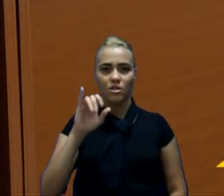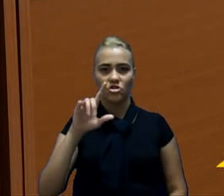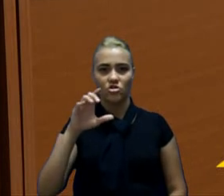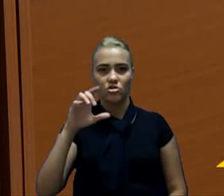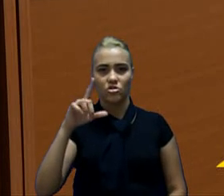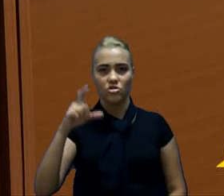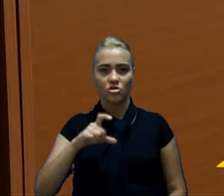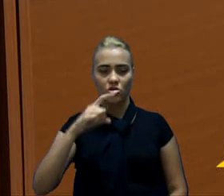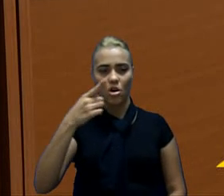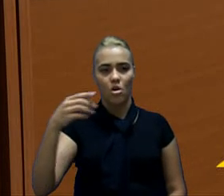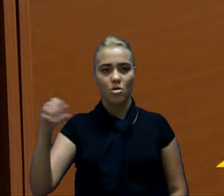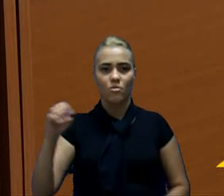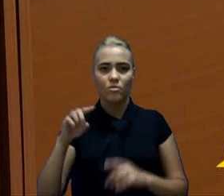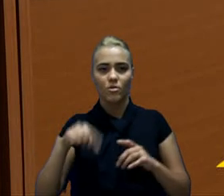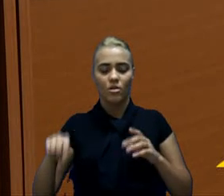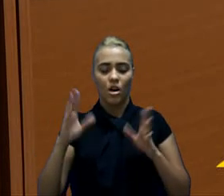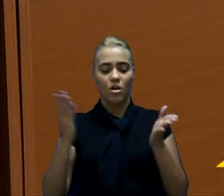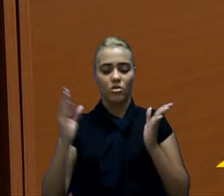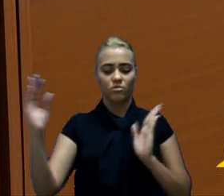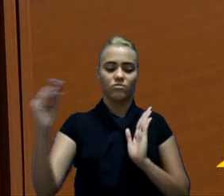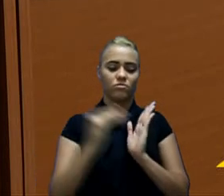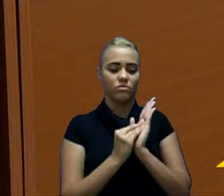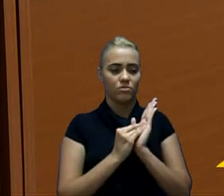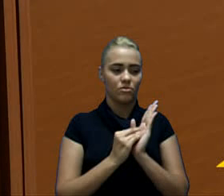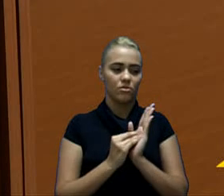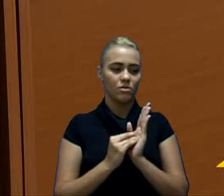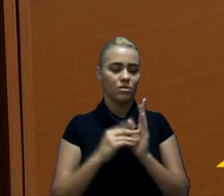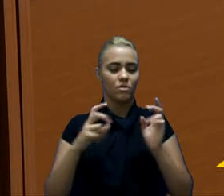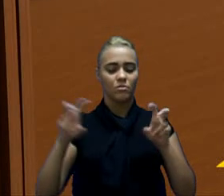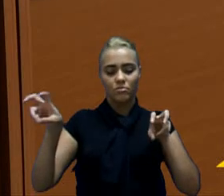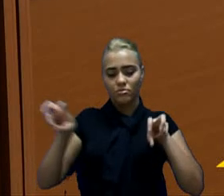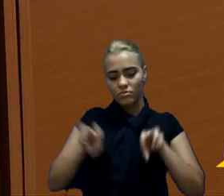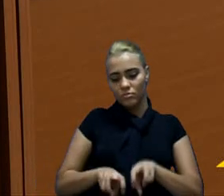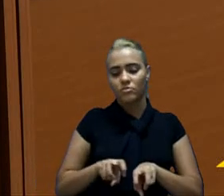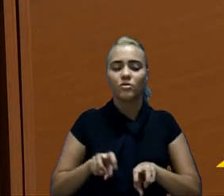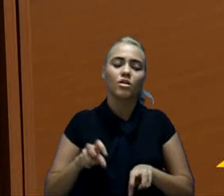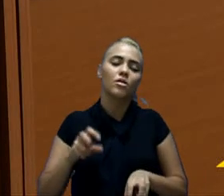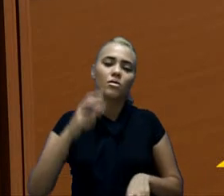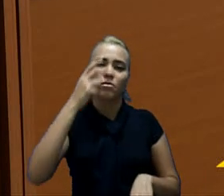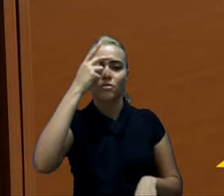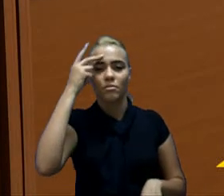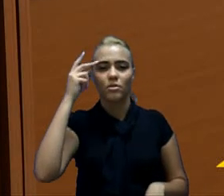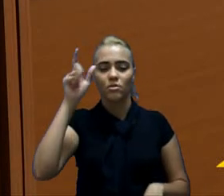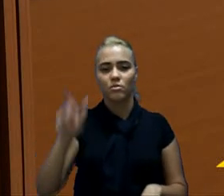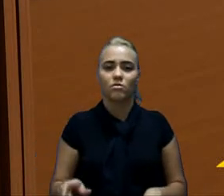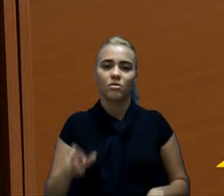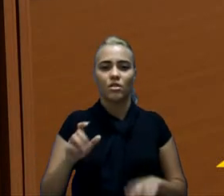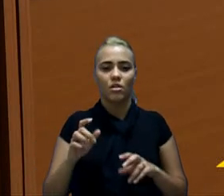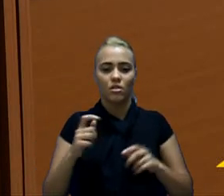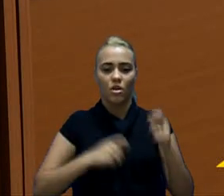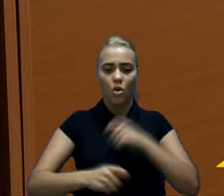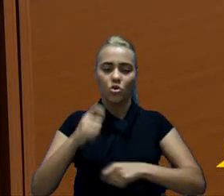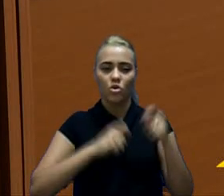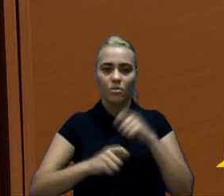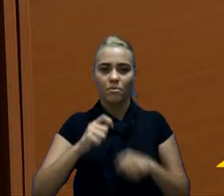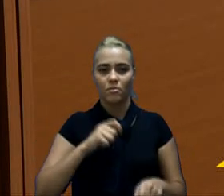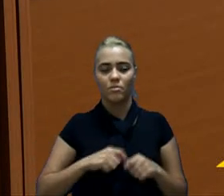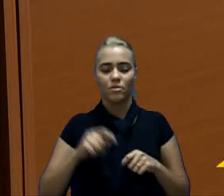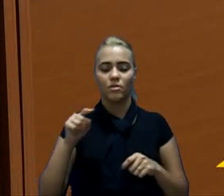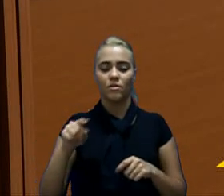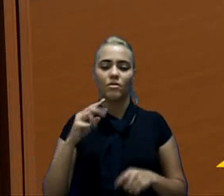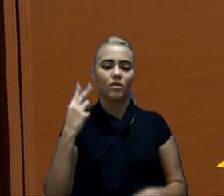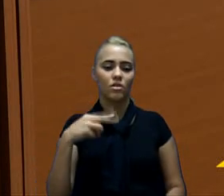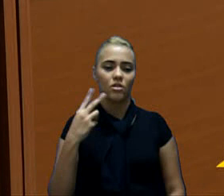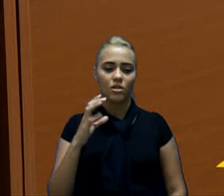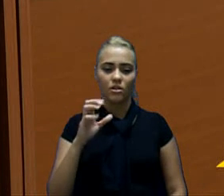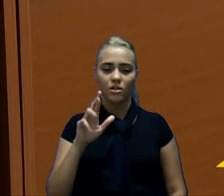nesses trabalhos, para constar na ata, compõem a mesa também, membro da Comissão de Economia, o vereador Cristiano Passos, qual